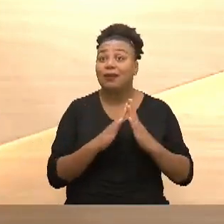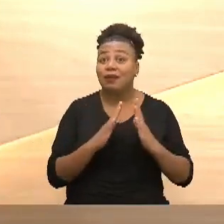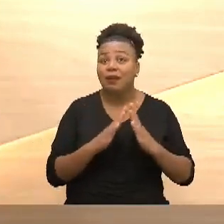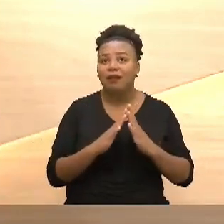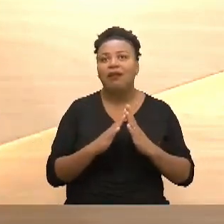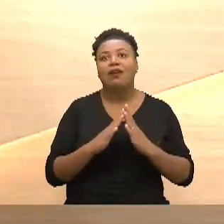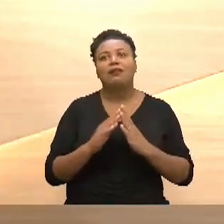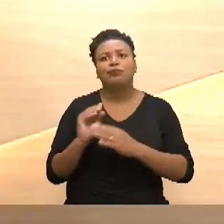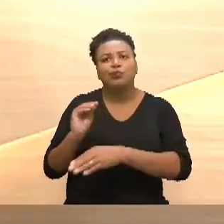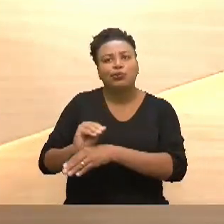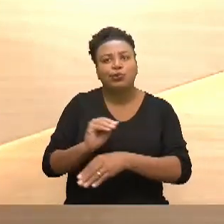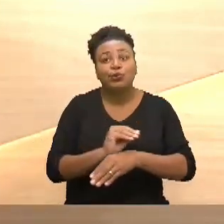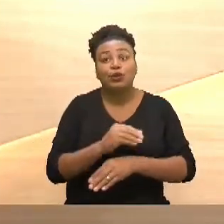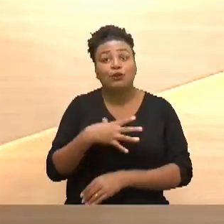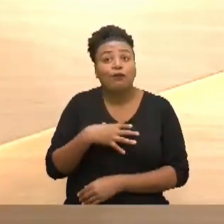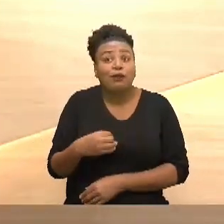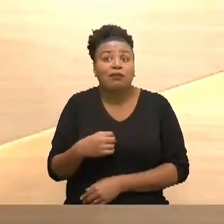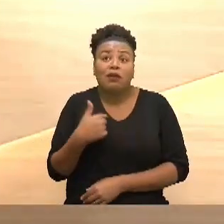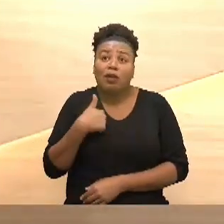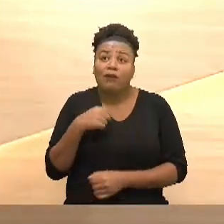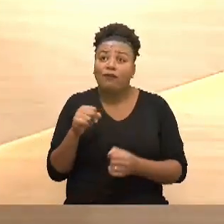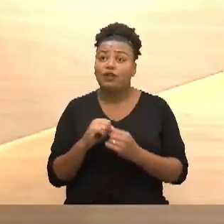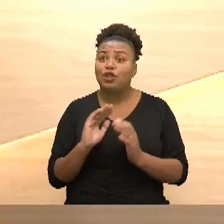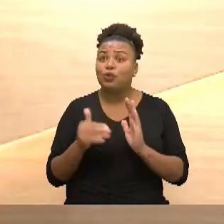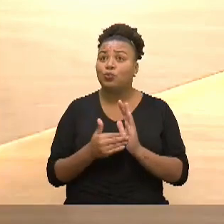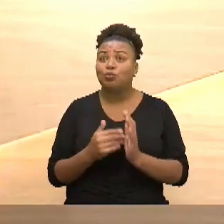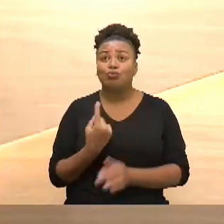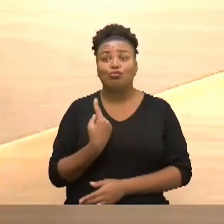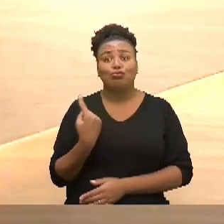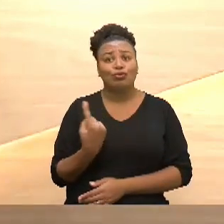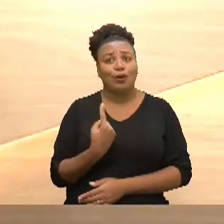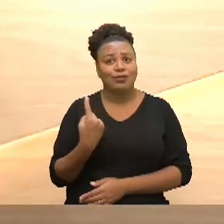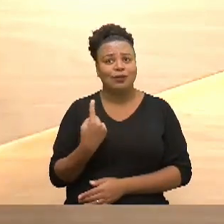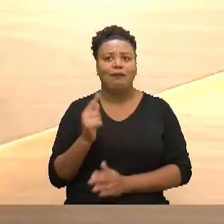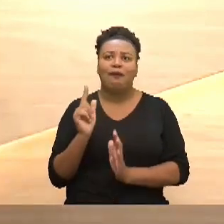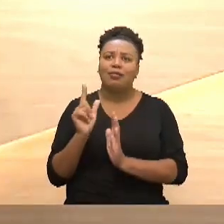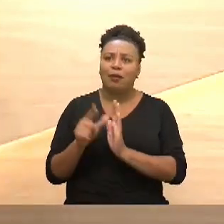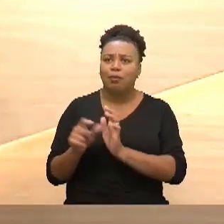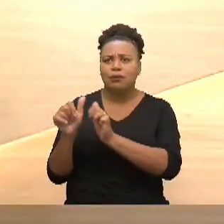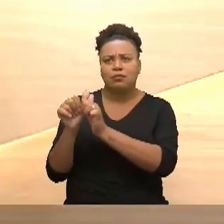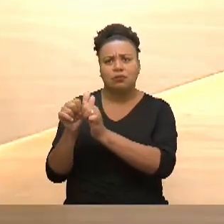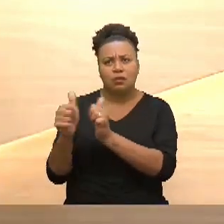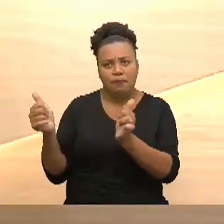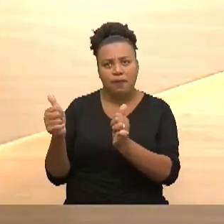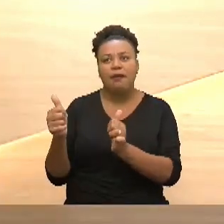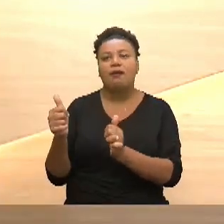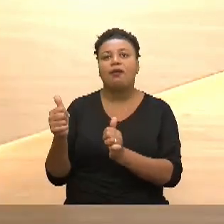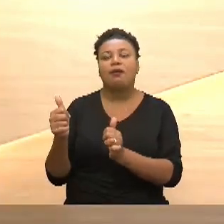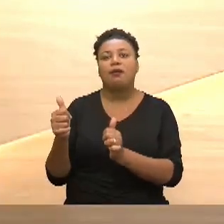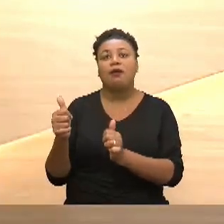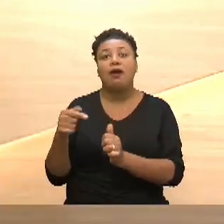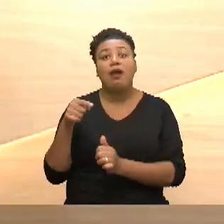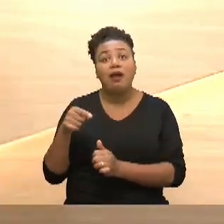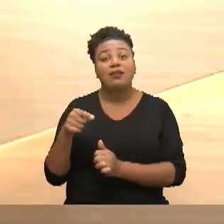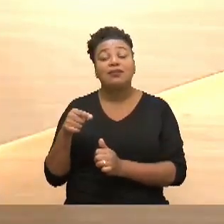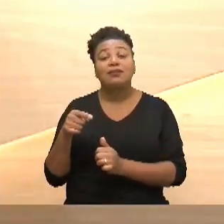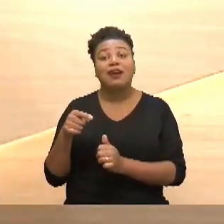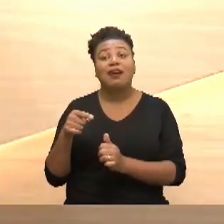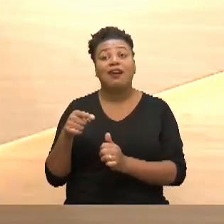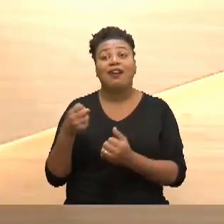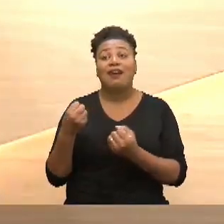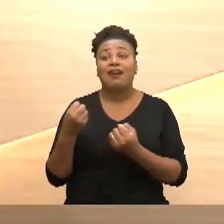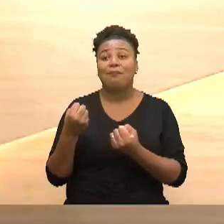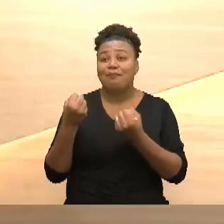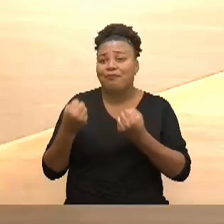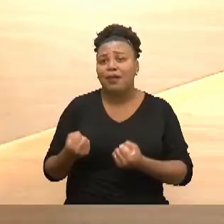com os filhos sozinha, só que depois que eu me separei, essa carga aumentou,